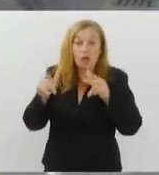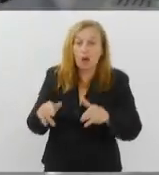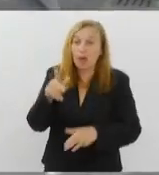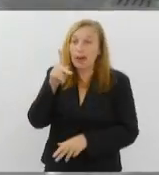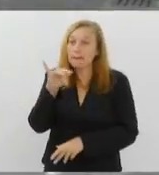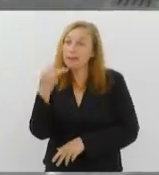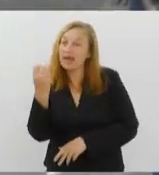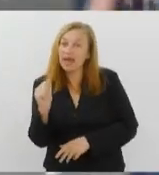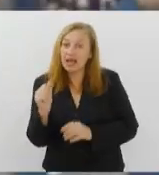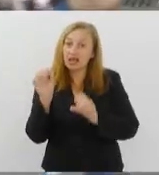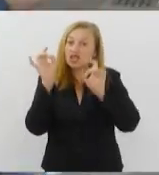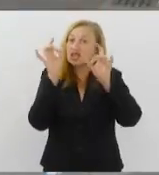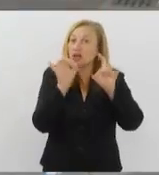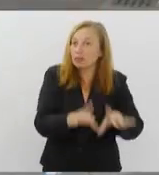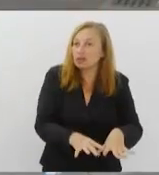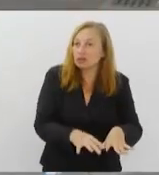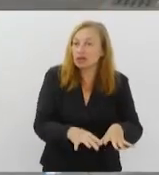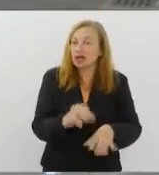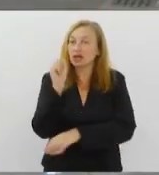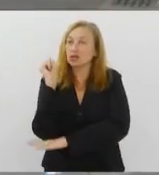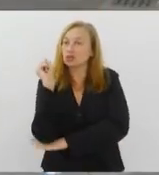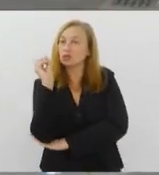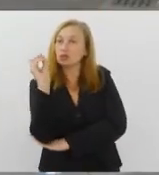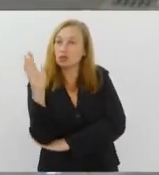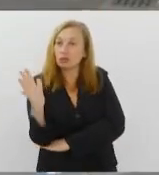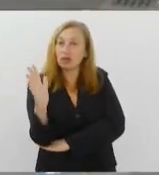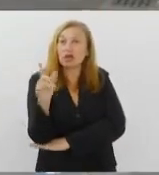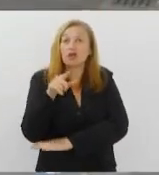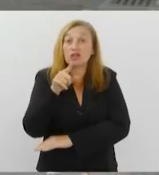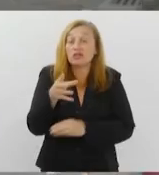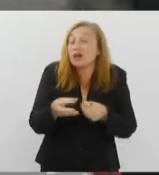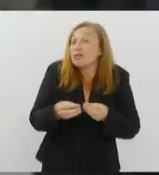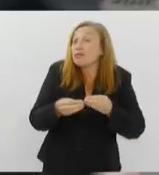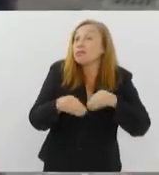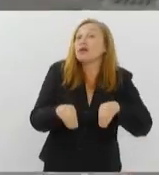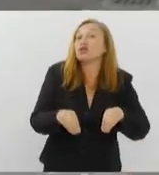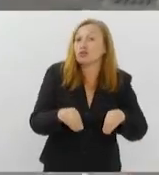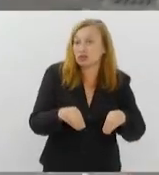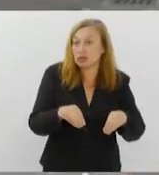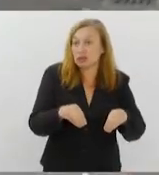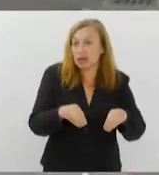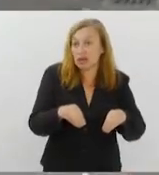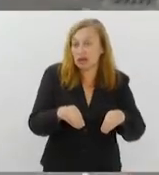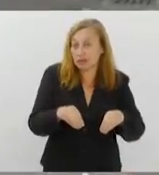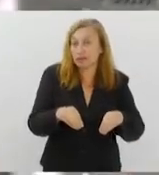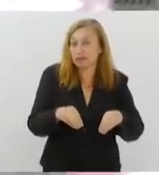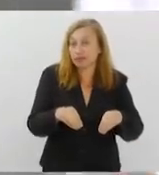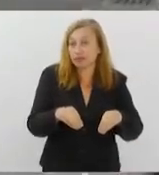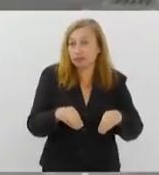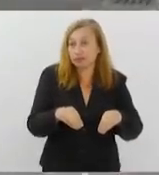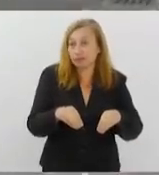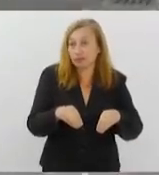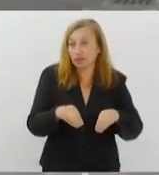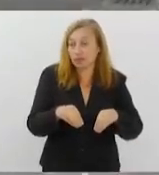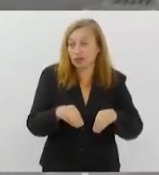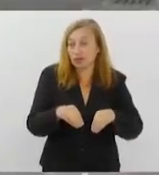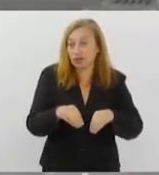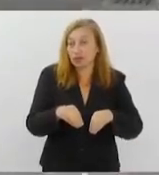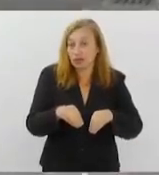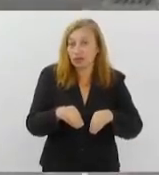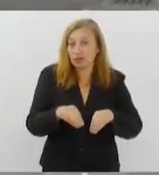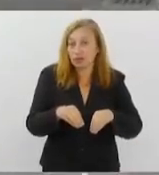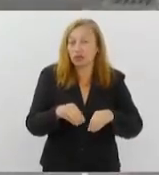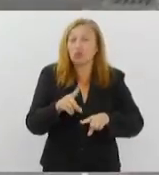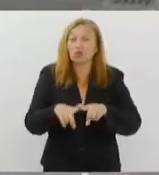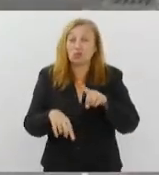jogar no meio ambiente. Você vai causar, vai contaminar o meio ambiente com aqueles